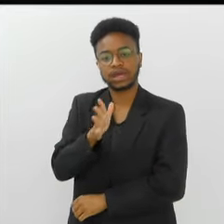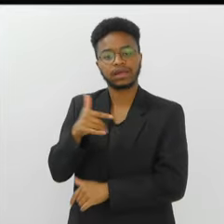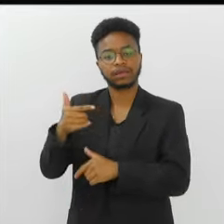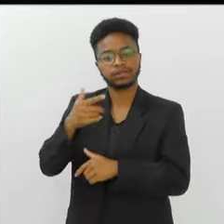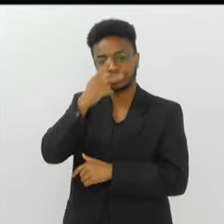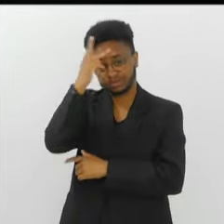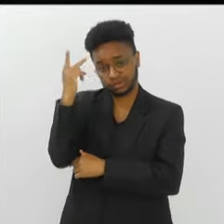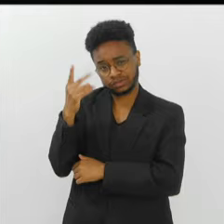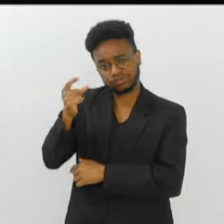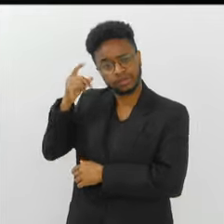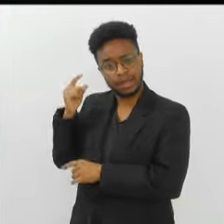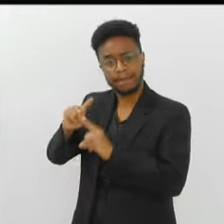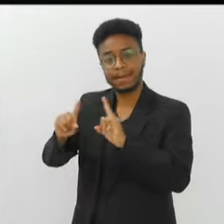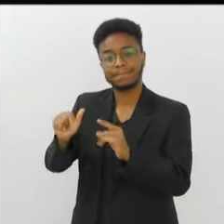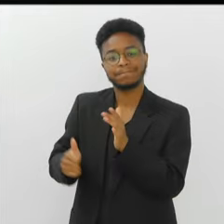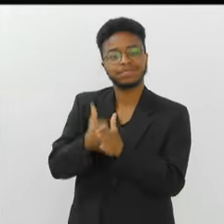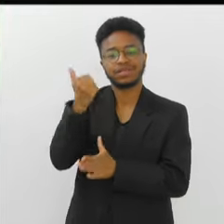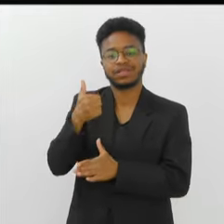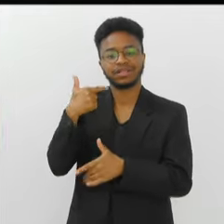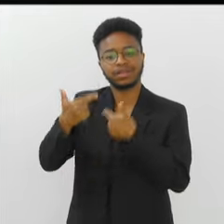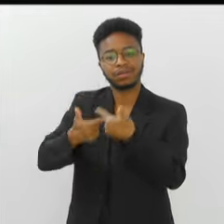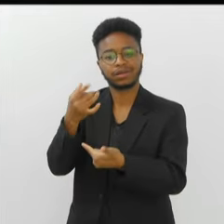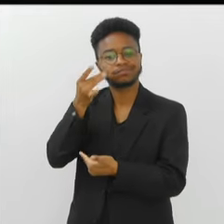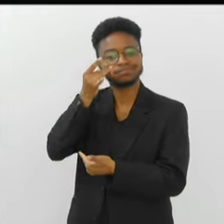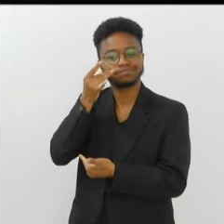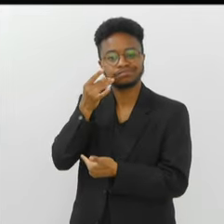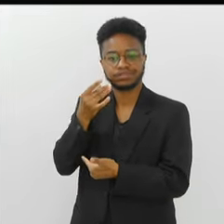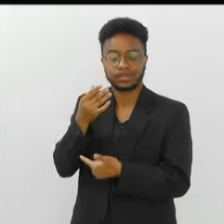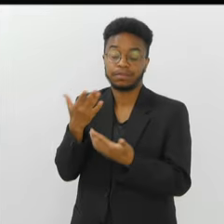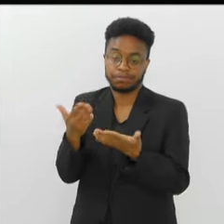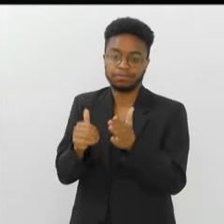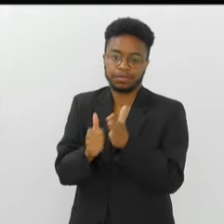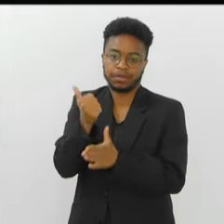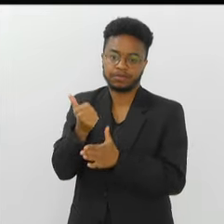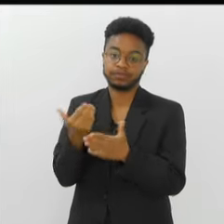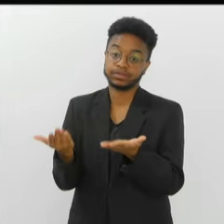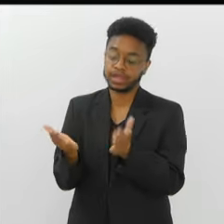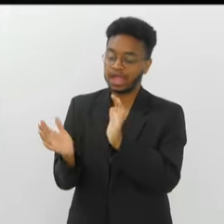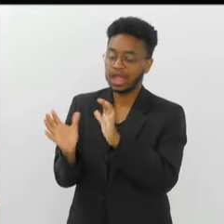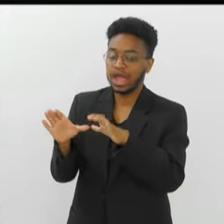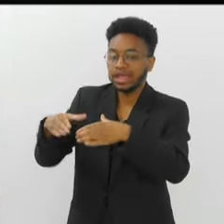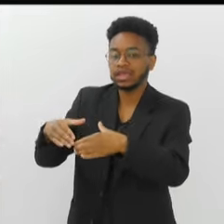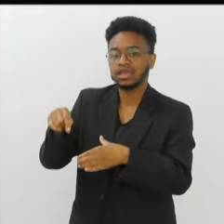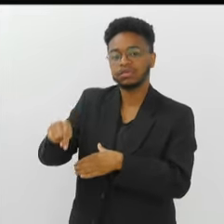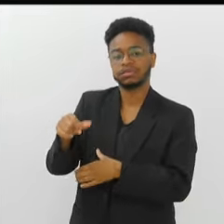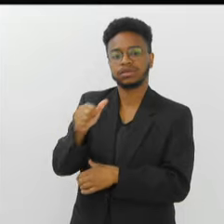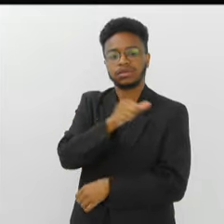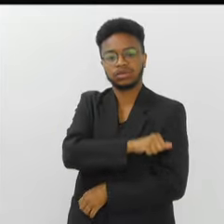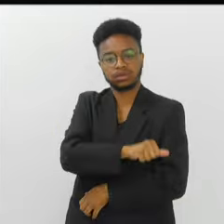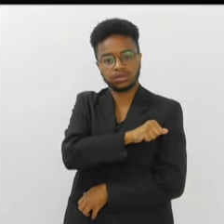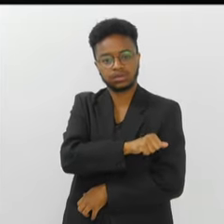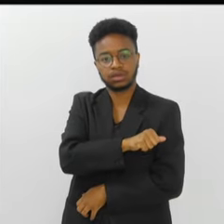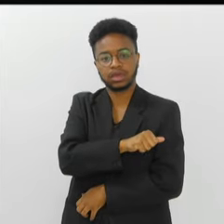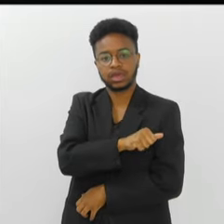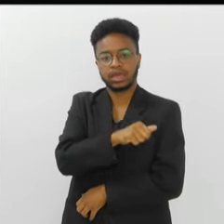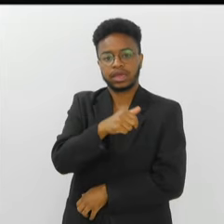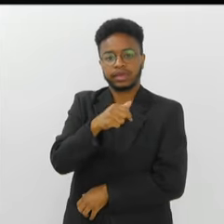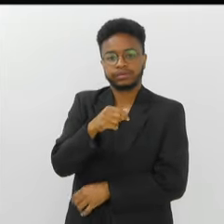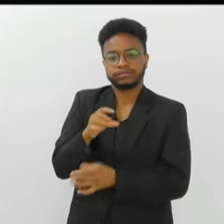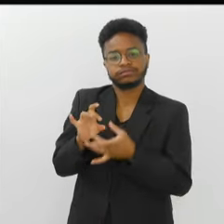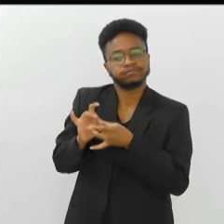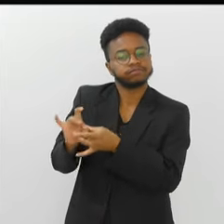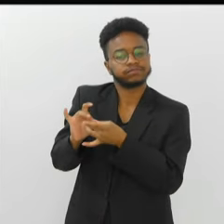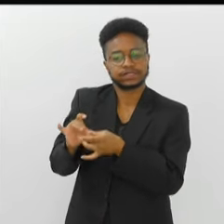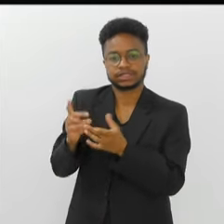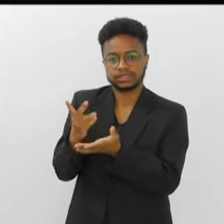que é a primeira vez que trabalhou comigo presencialmente. Então, essa equipe do Rio, ela me